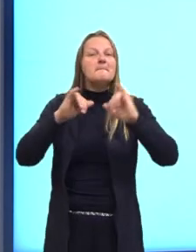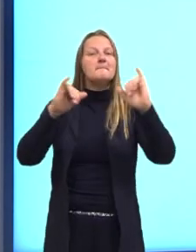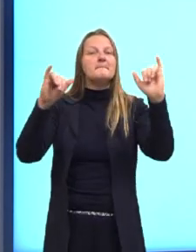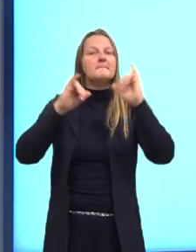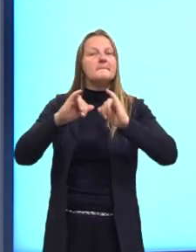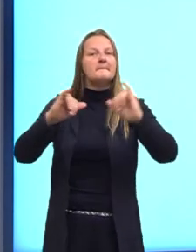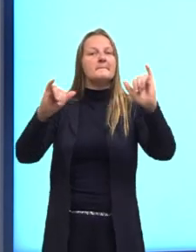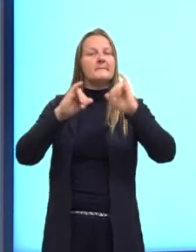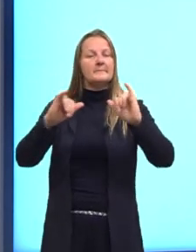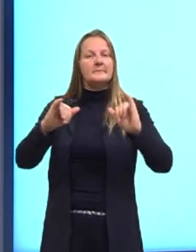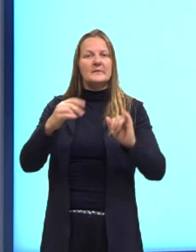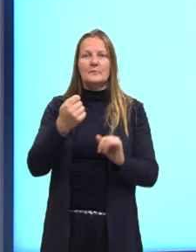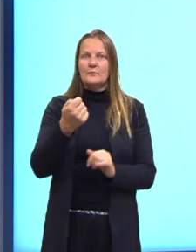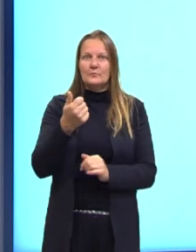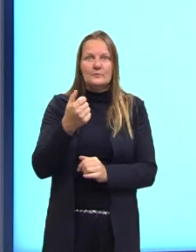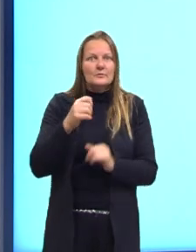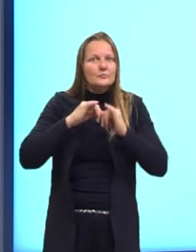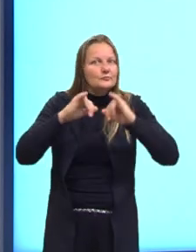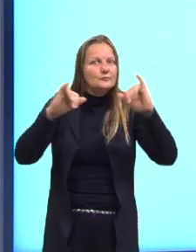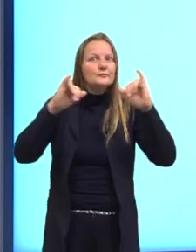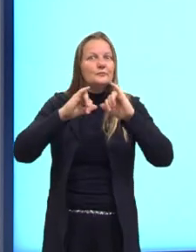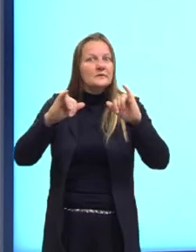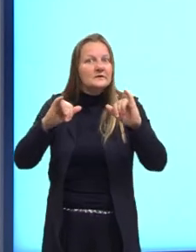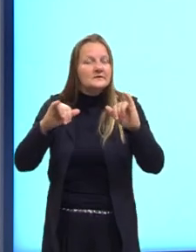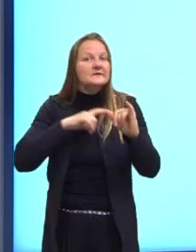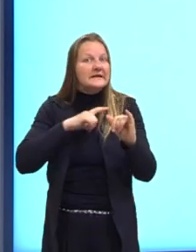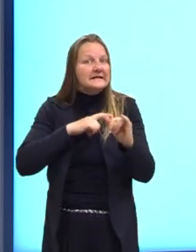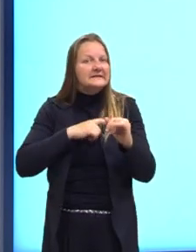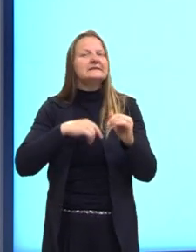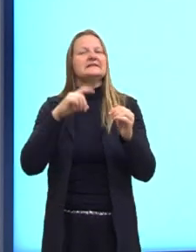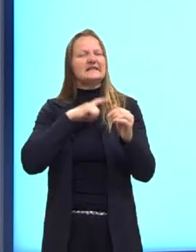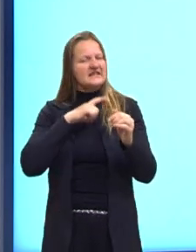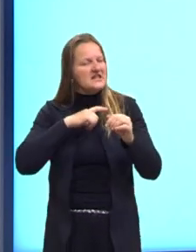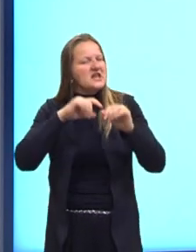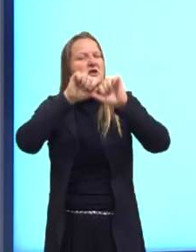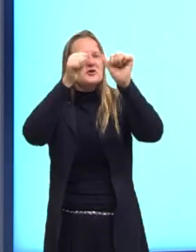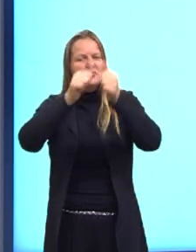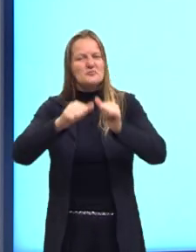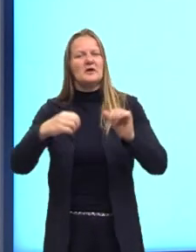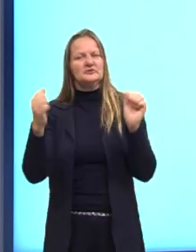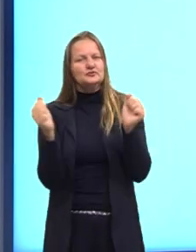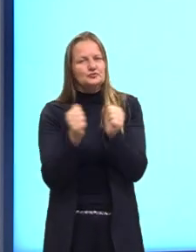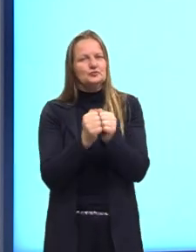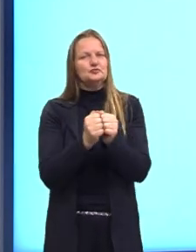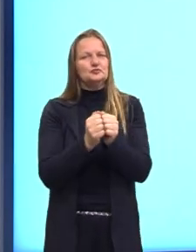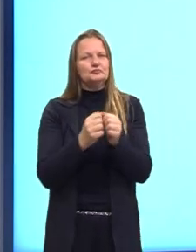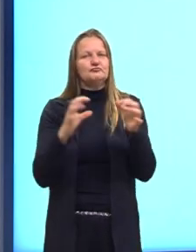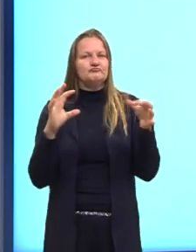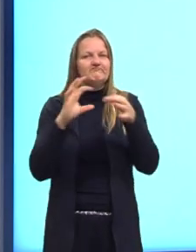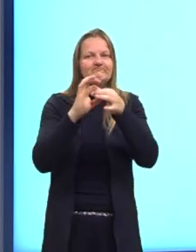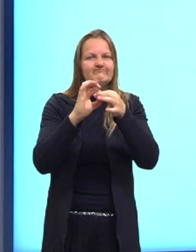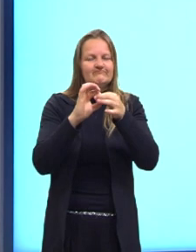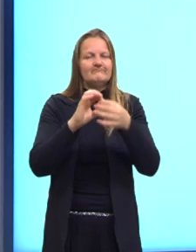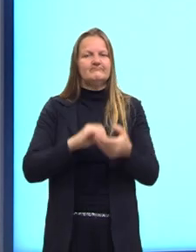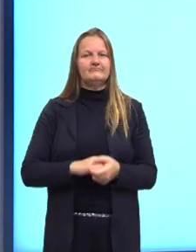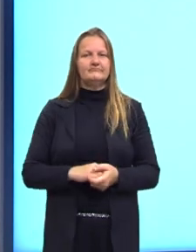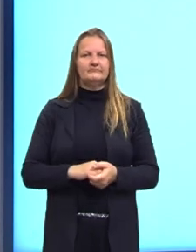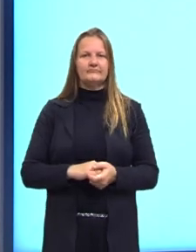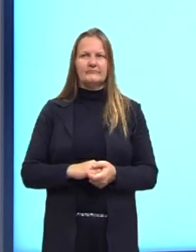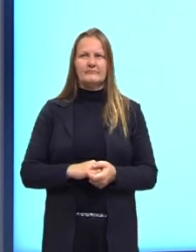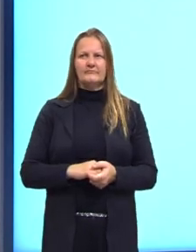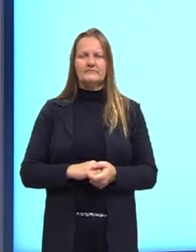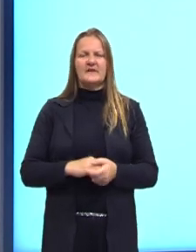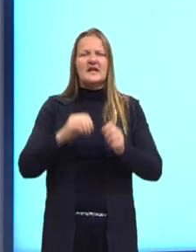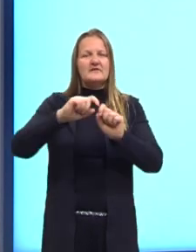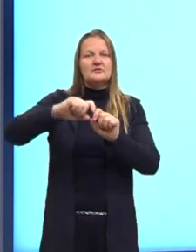porque geralmente quando propaganda aparece em questão do Enem, ela traz junto uma imagem dessa propaganda. Ou um